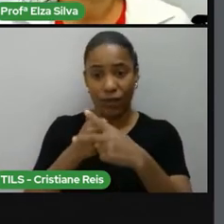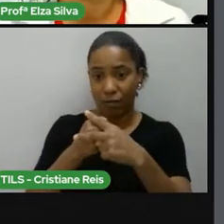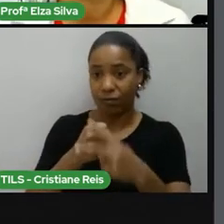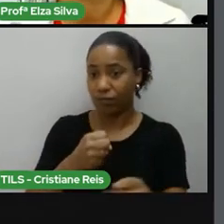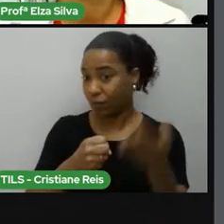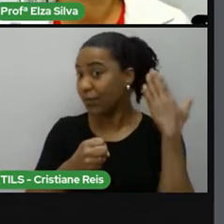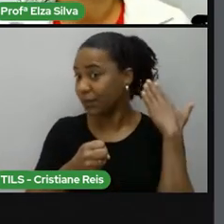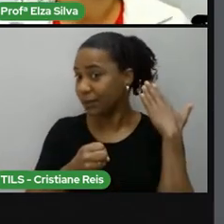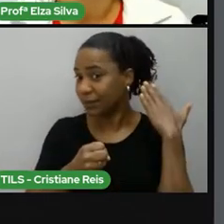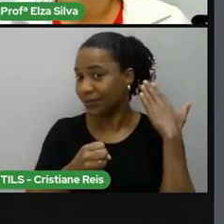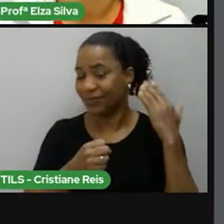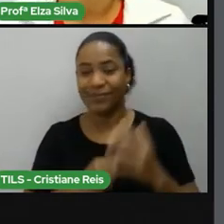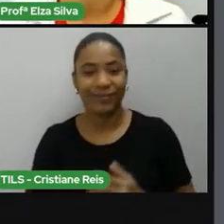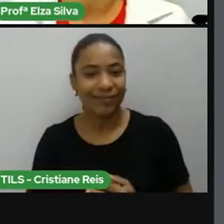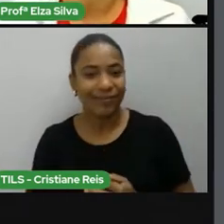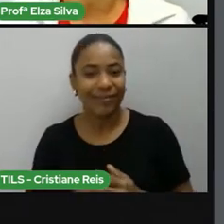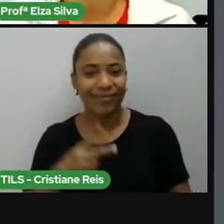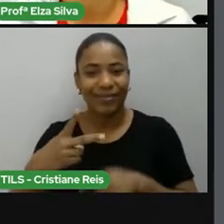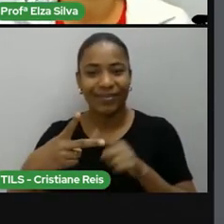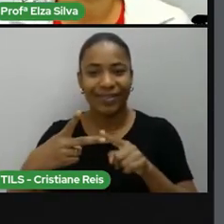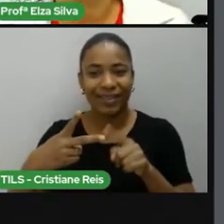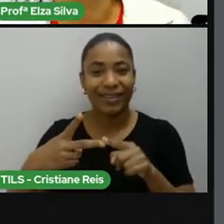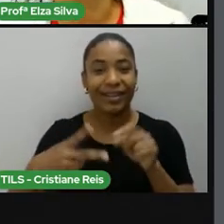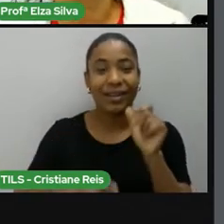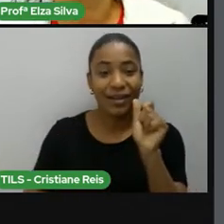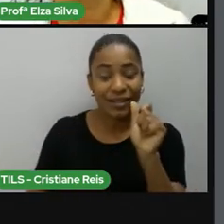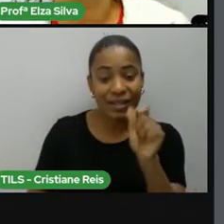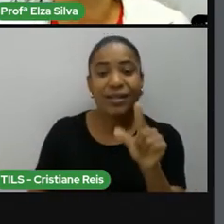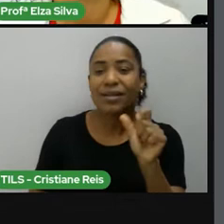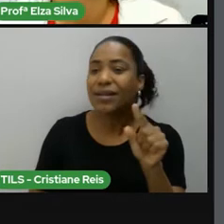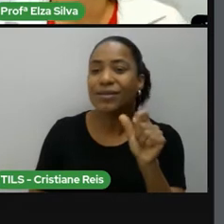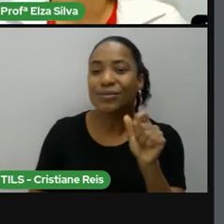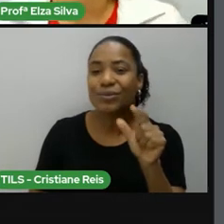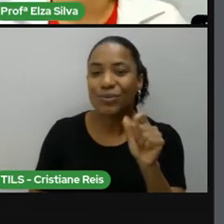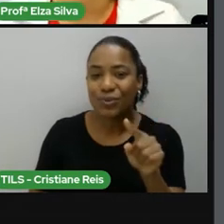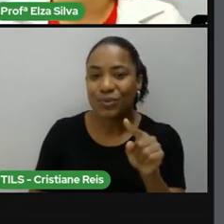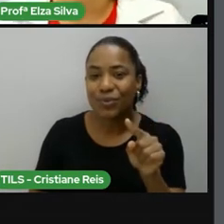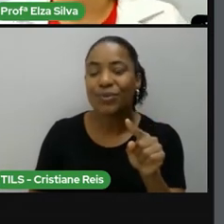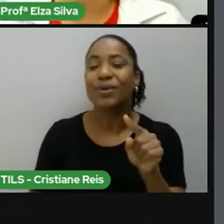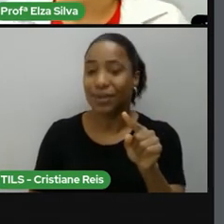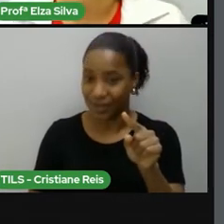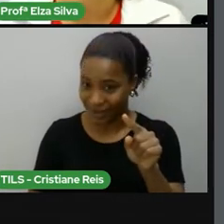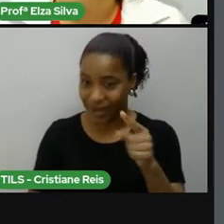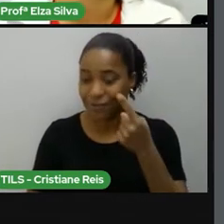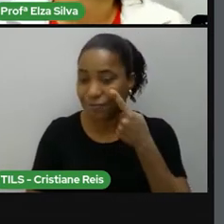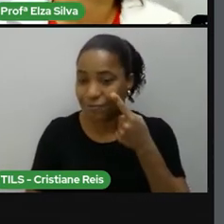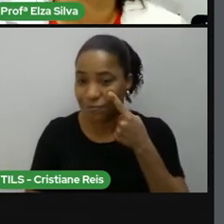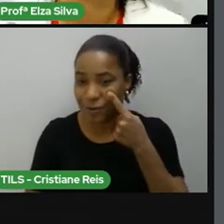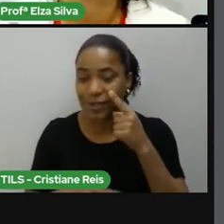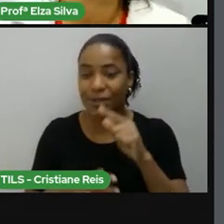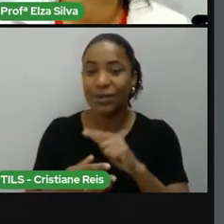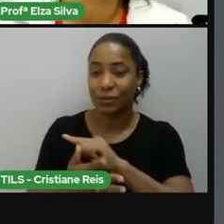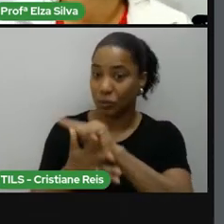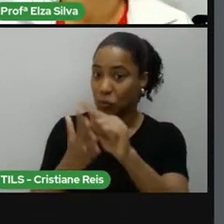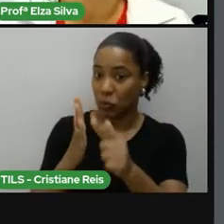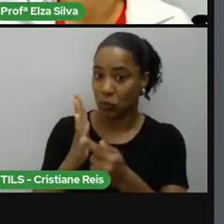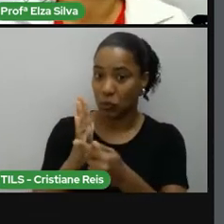azul, eu pintei as marcas temporais. Então, nós encontramos nesse gênero textual